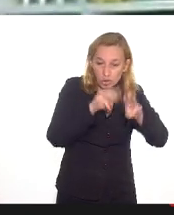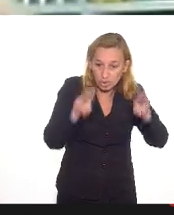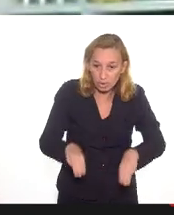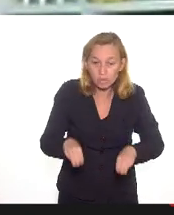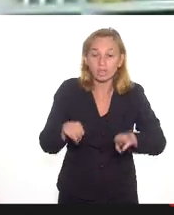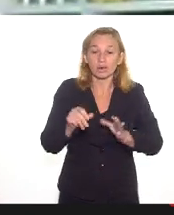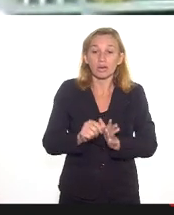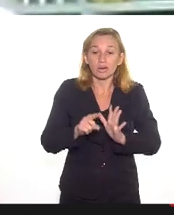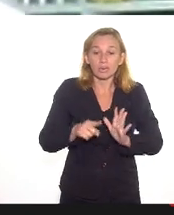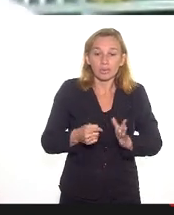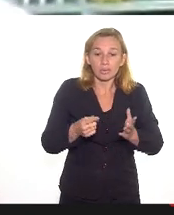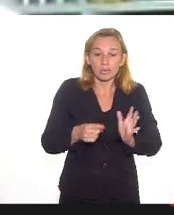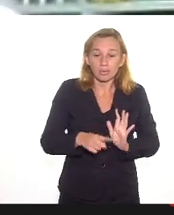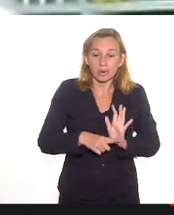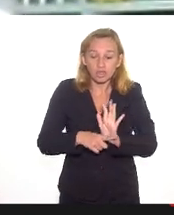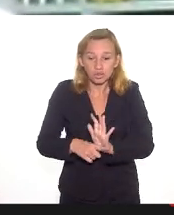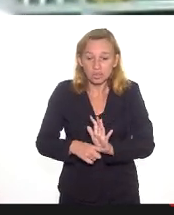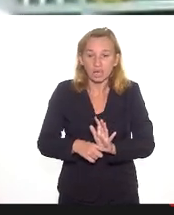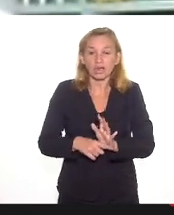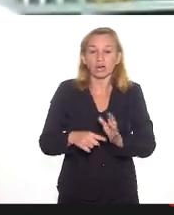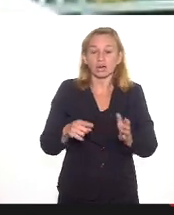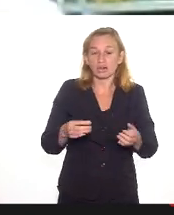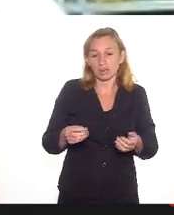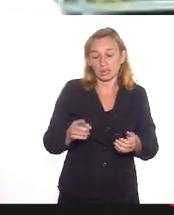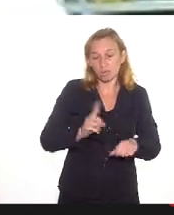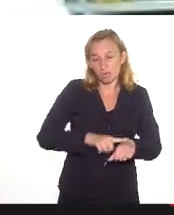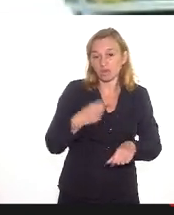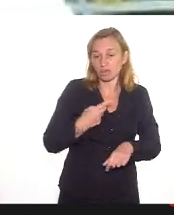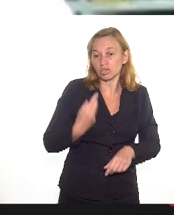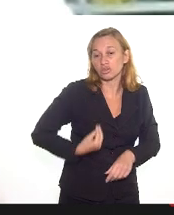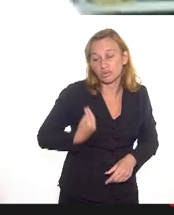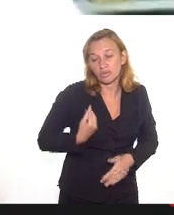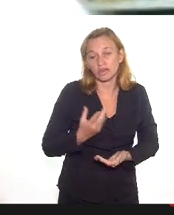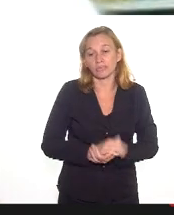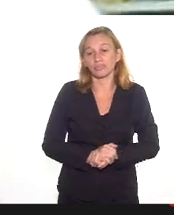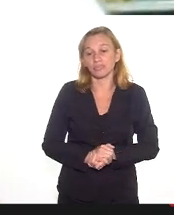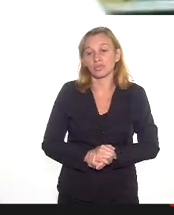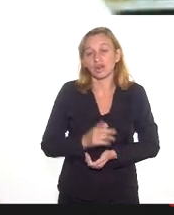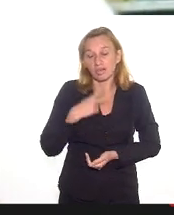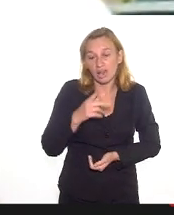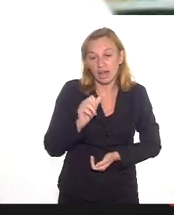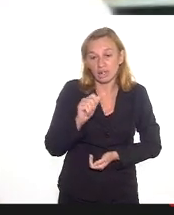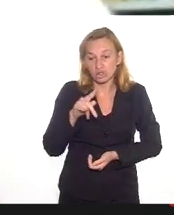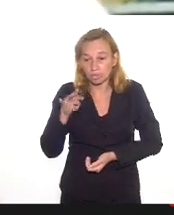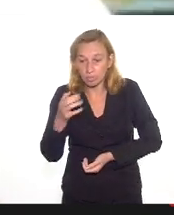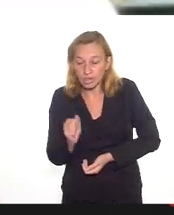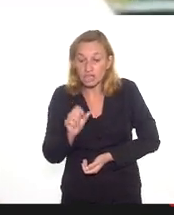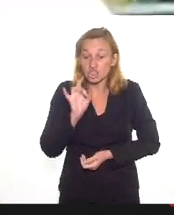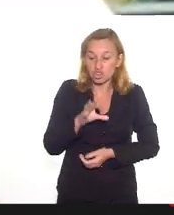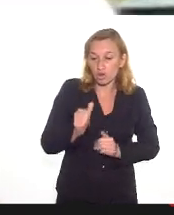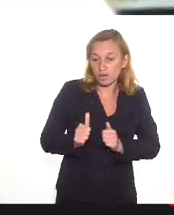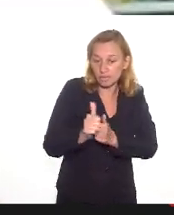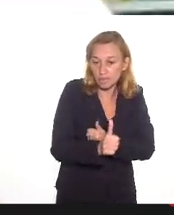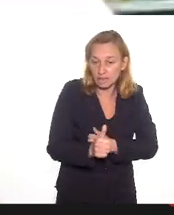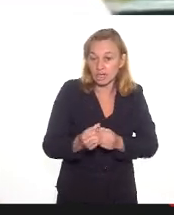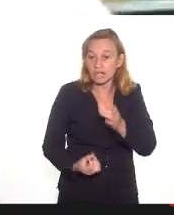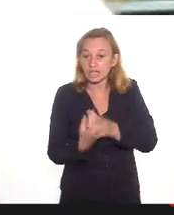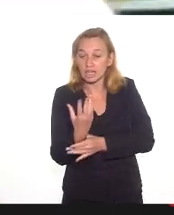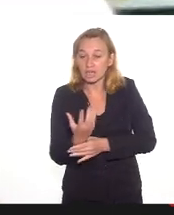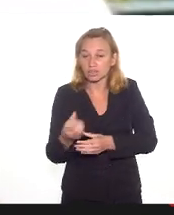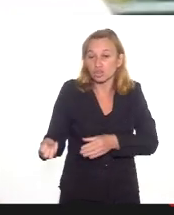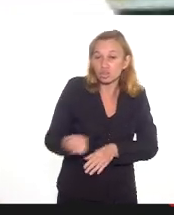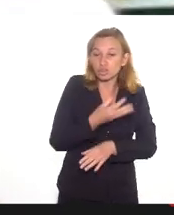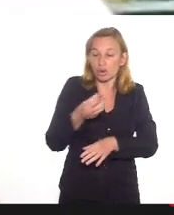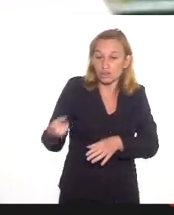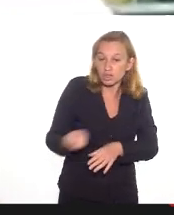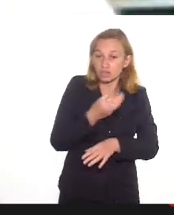enfrentar essa distopia que a gente está vivendo. E, como falei, a distopia a gente só enfrenta criando novas